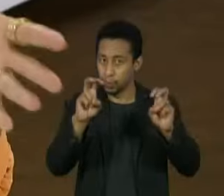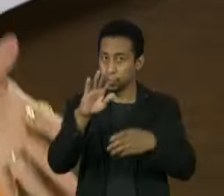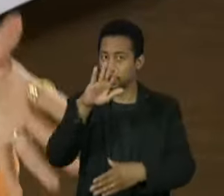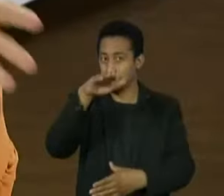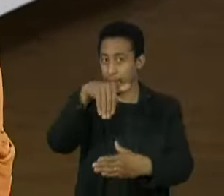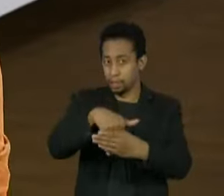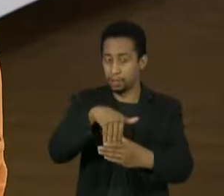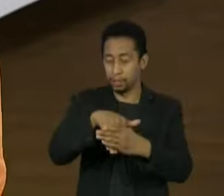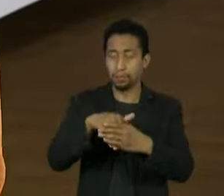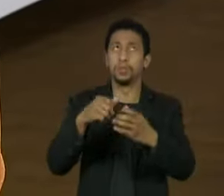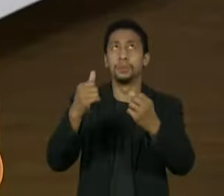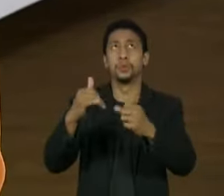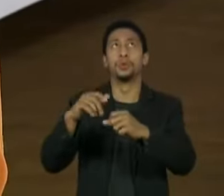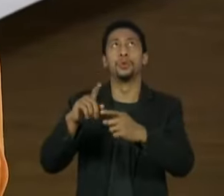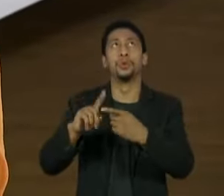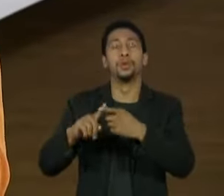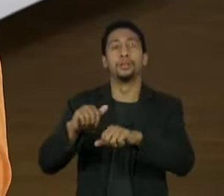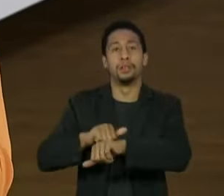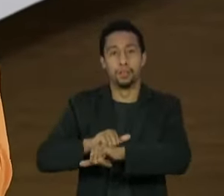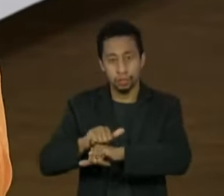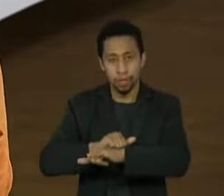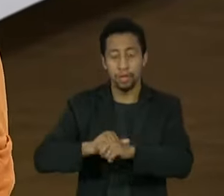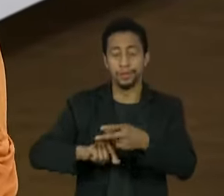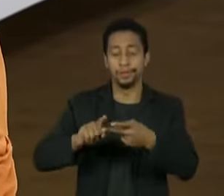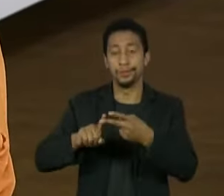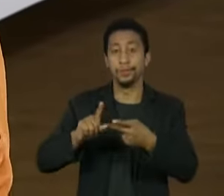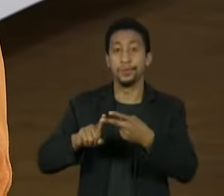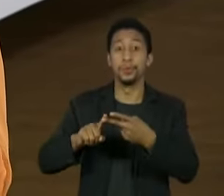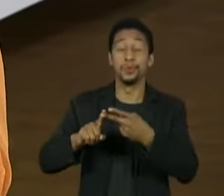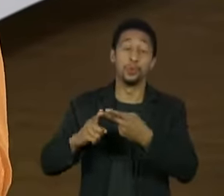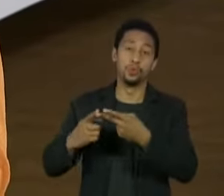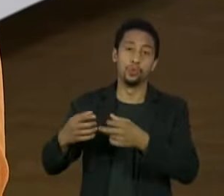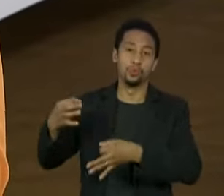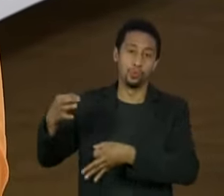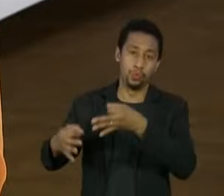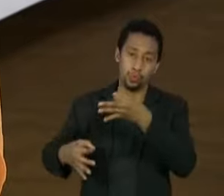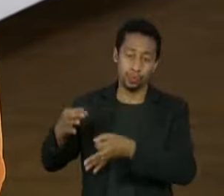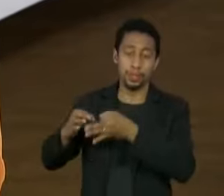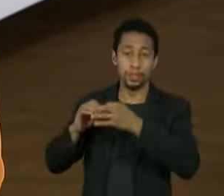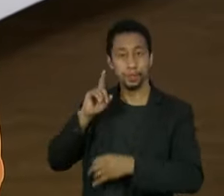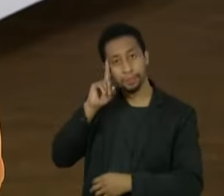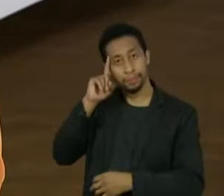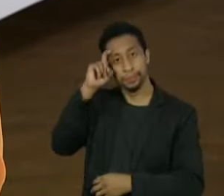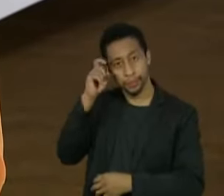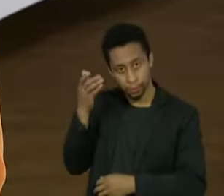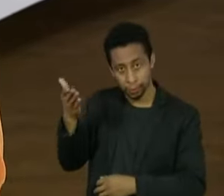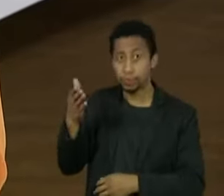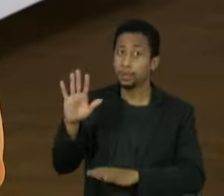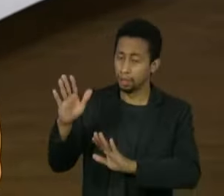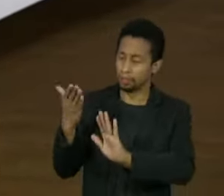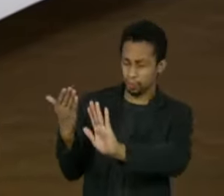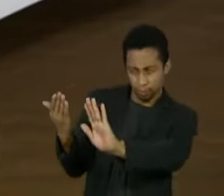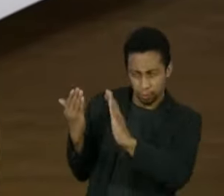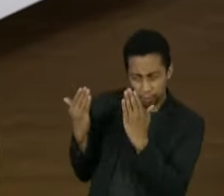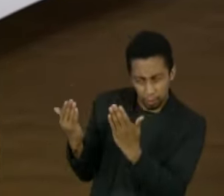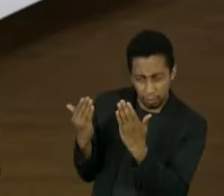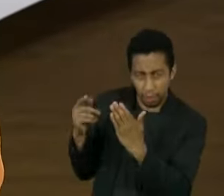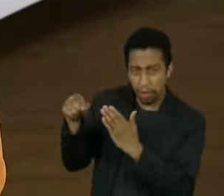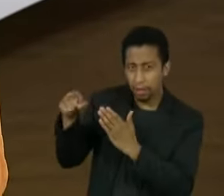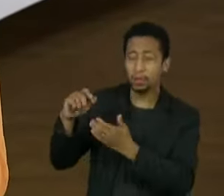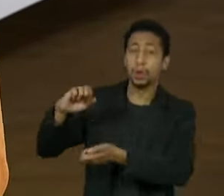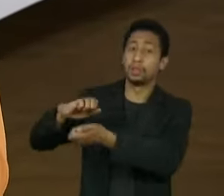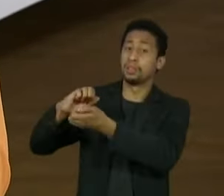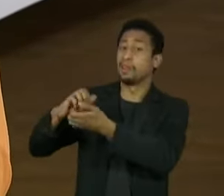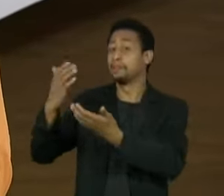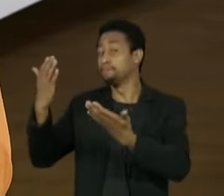pouco do Lava Jato, ex-juiz Sérgio Moro, que apesar de toda a polêmica ter sido considerado suspeito pelo Supremo Tribunal Federal, pode ser um candidato para as